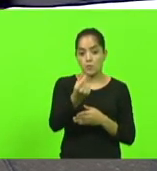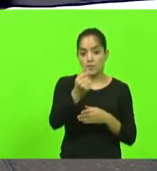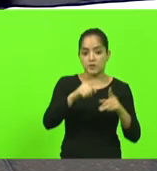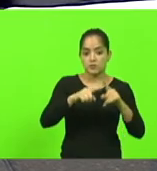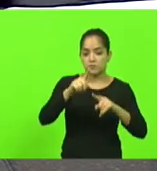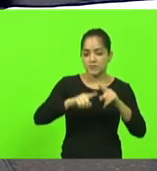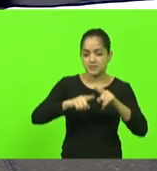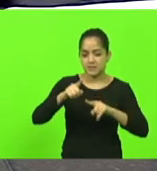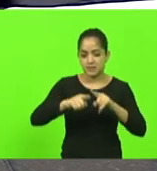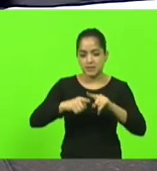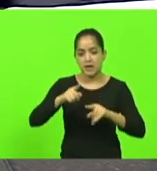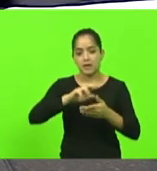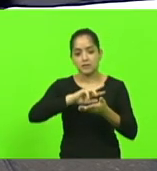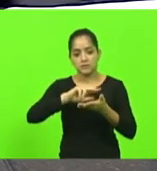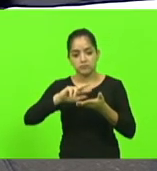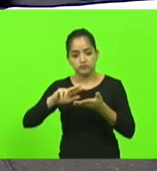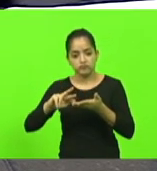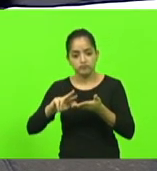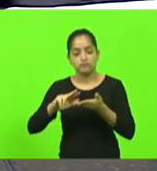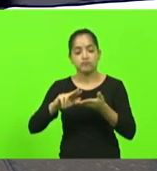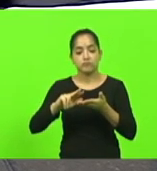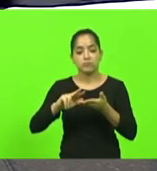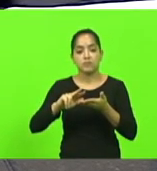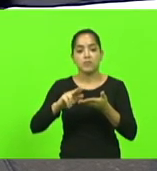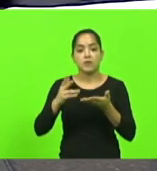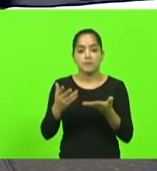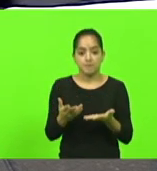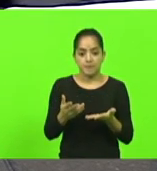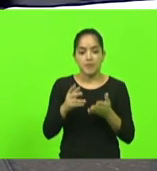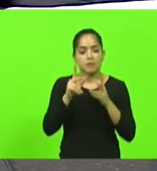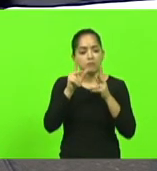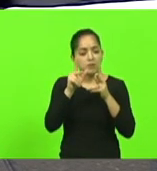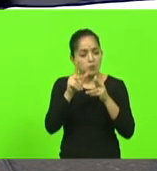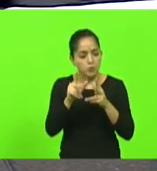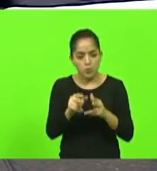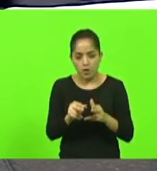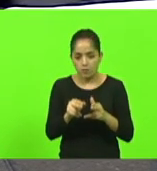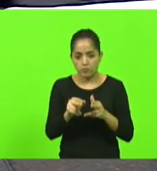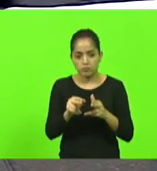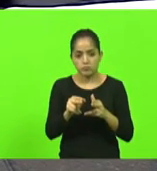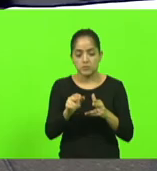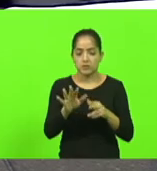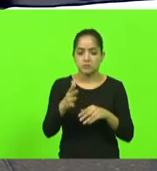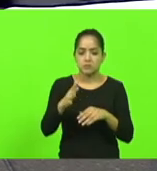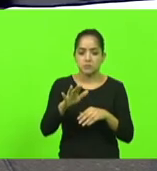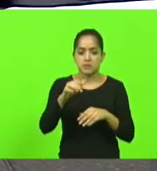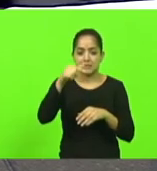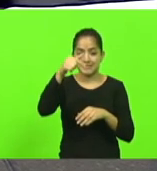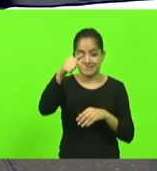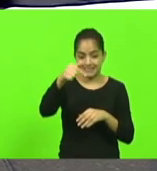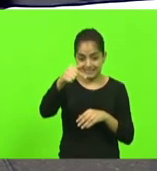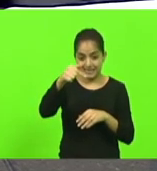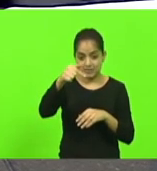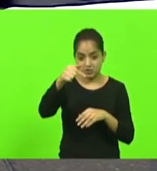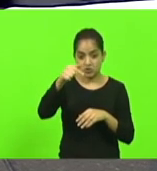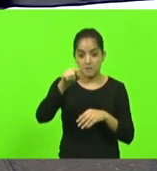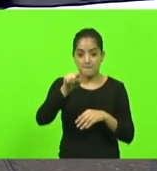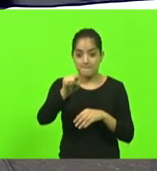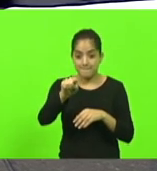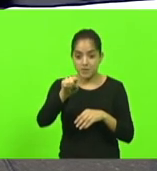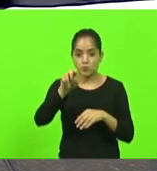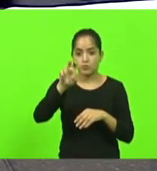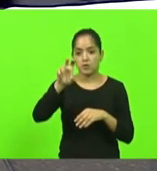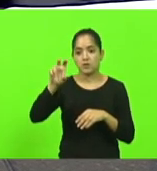esse mesmo hectare de lavoura com a mesma qualidade está em torno de 7 a 7.500